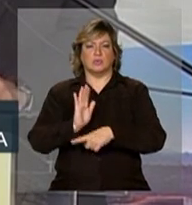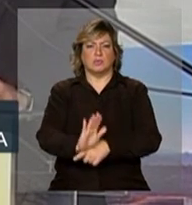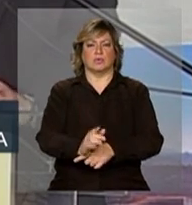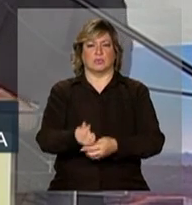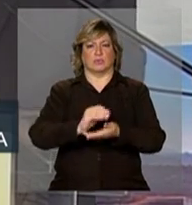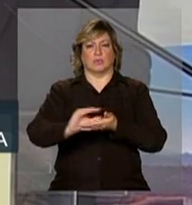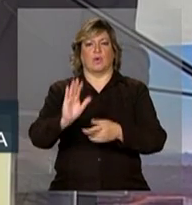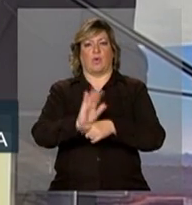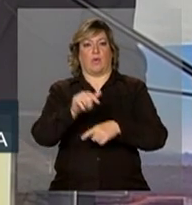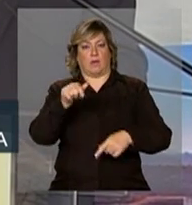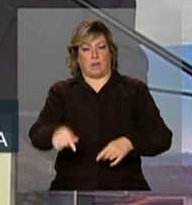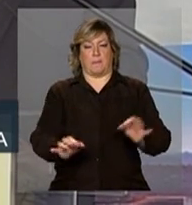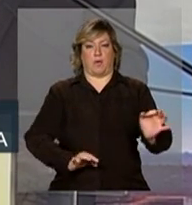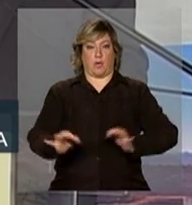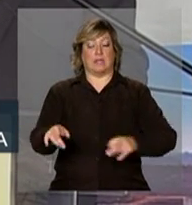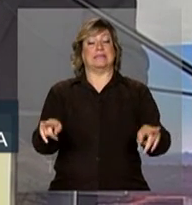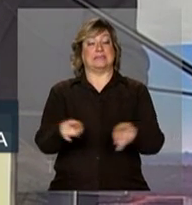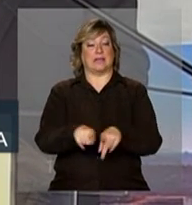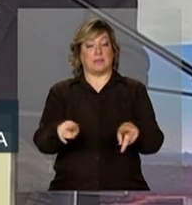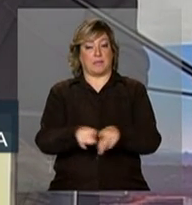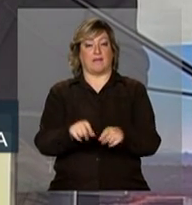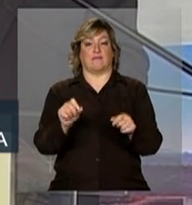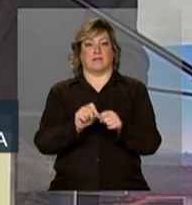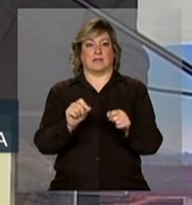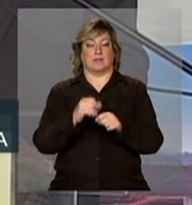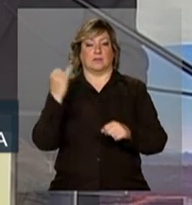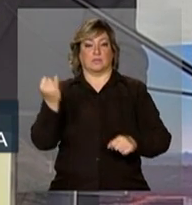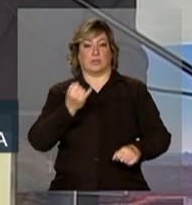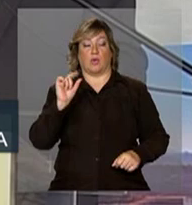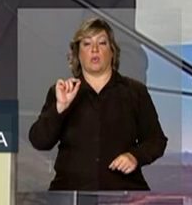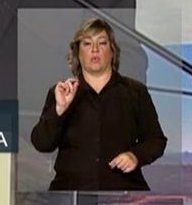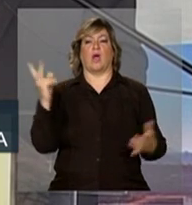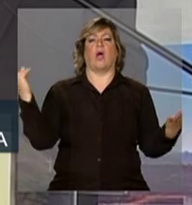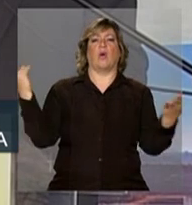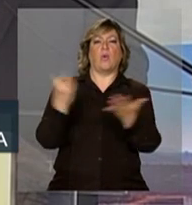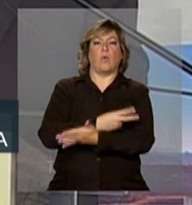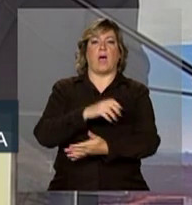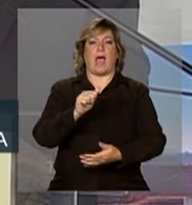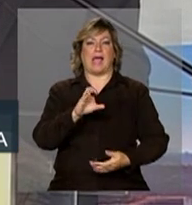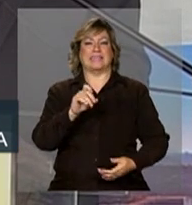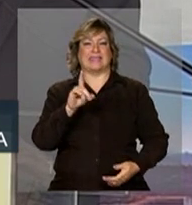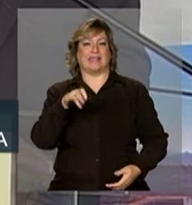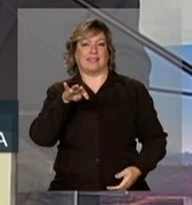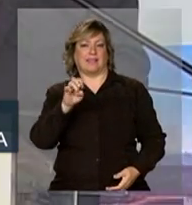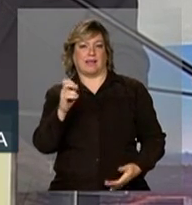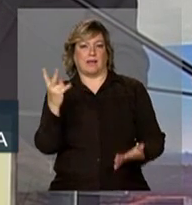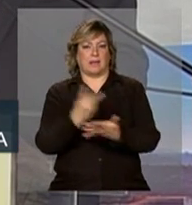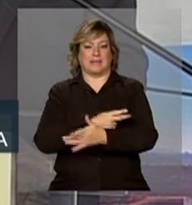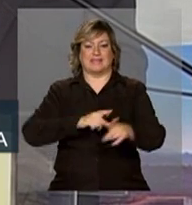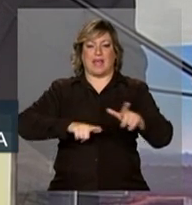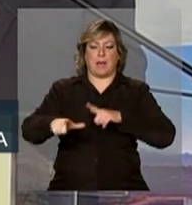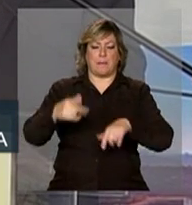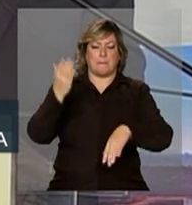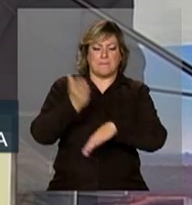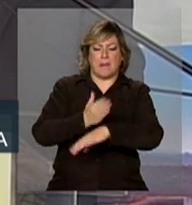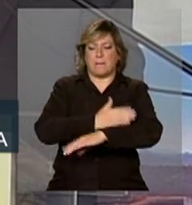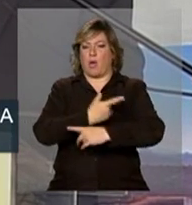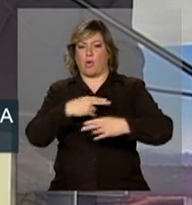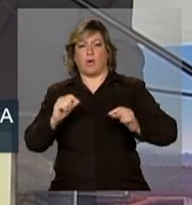exerceram um papel fundamental. O número de acidentes de trabalho registrado nessa obra ficou muito abaixo da média brasileira.